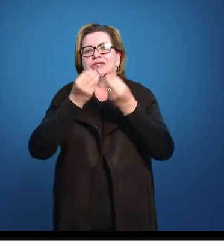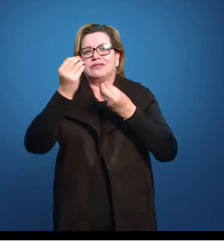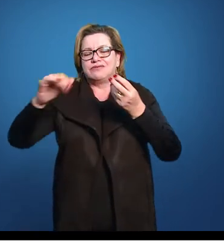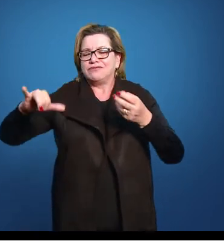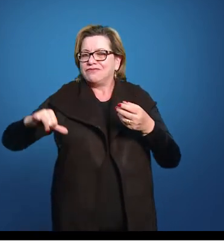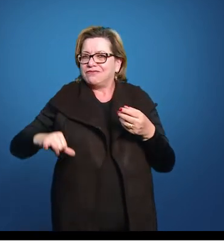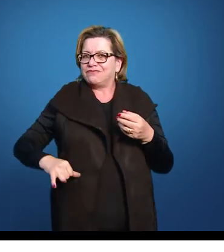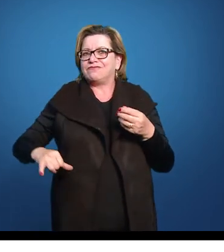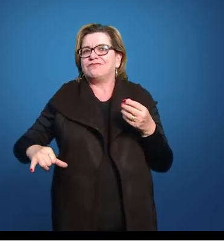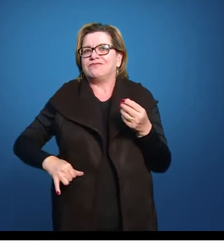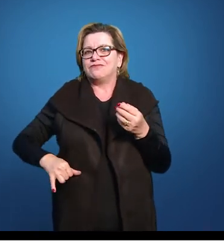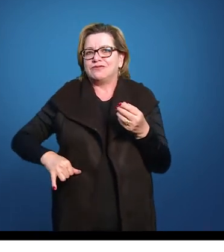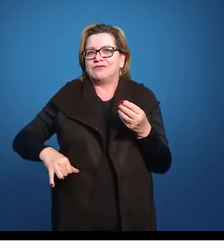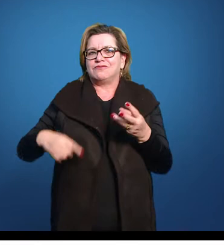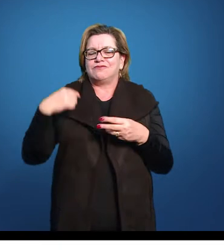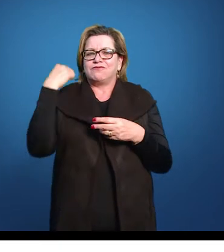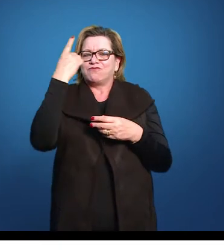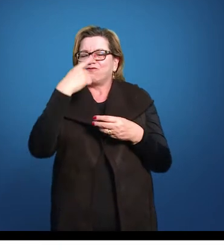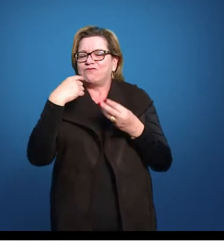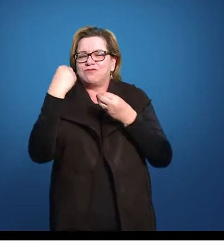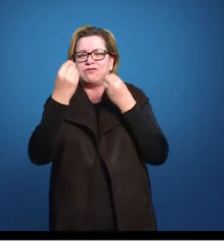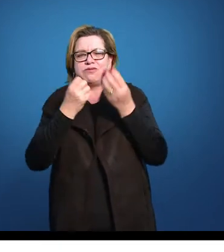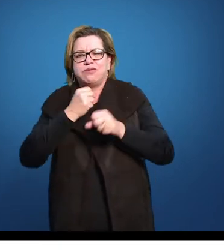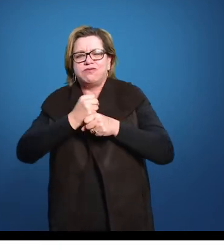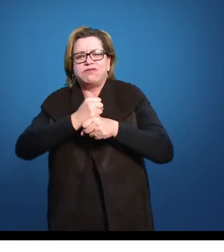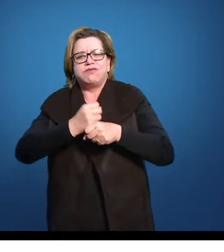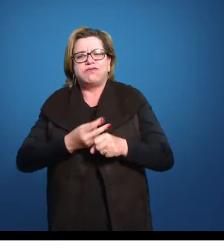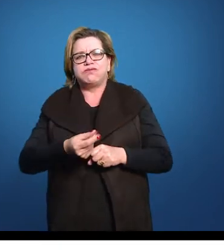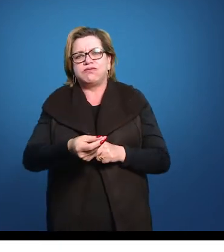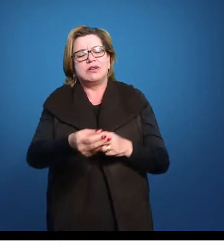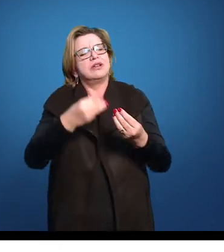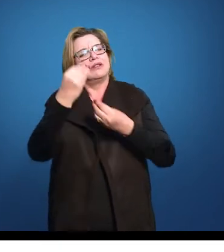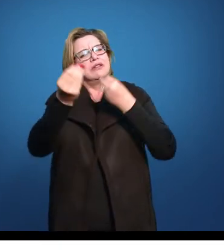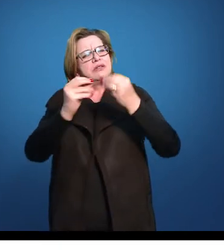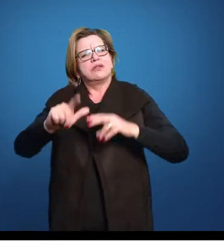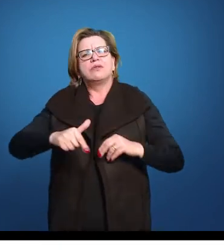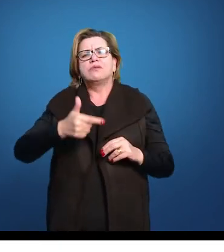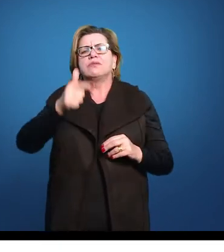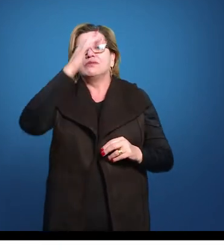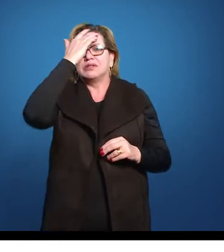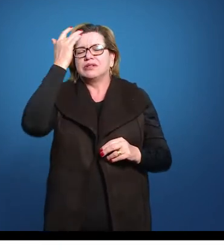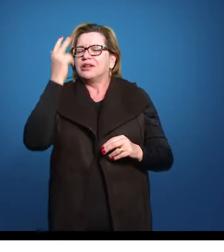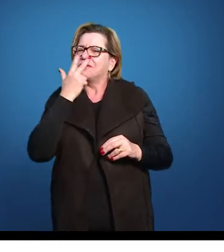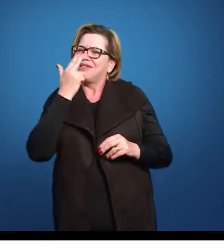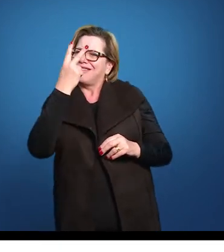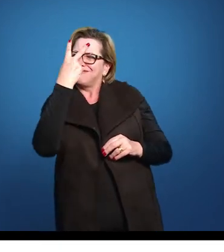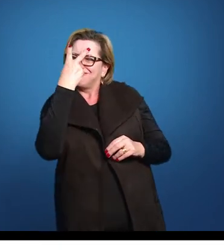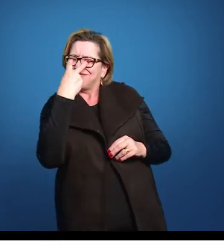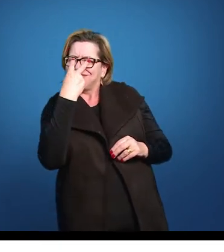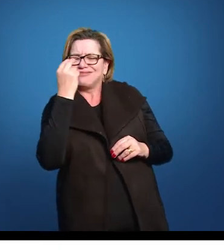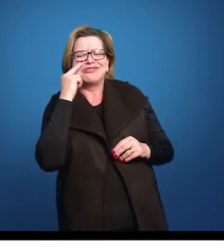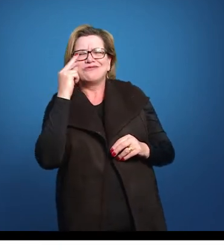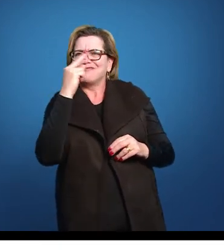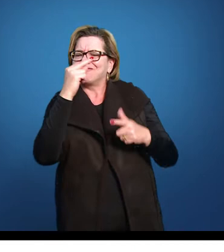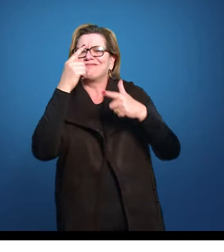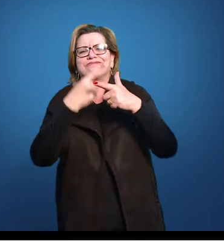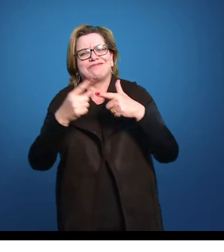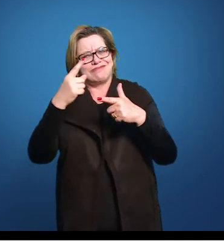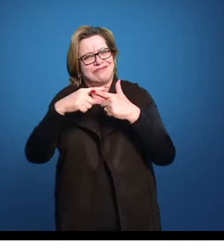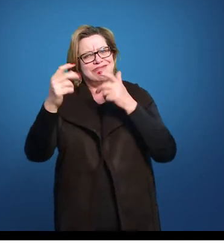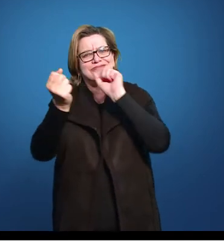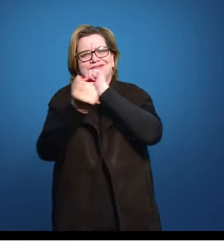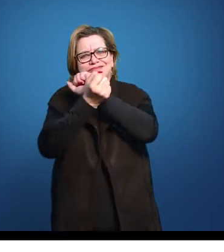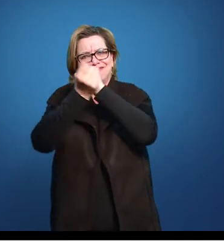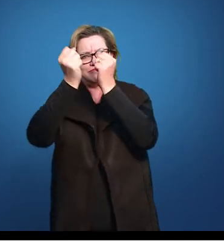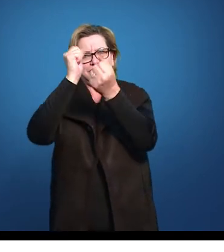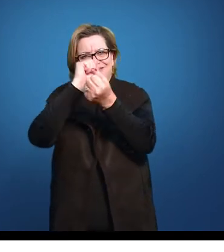sofreram durante todo esse processo, e como algumas outras pessoas estavam cegas para esse problema. Então, nesse momento em que